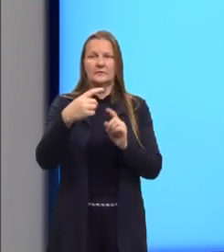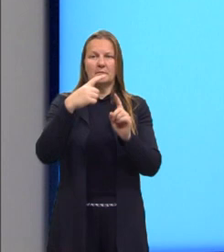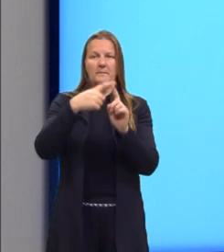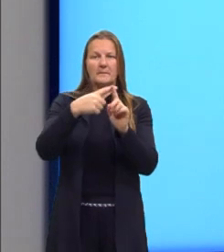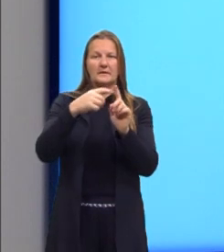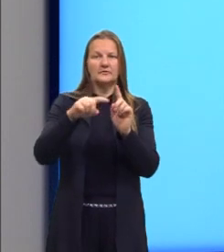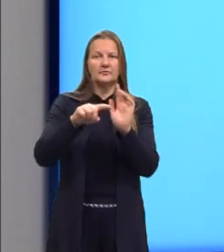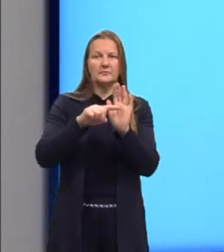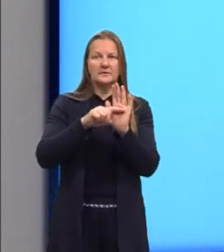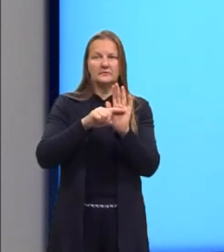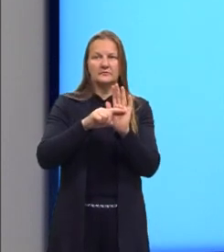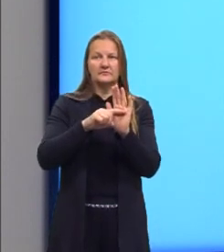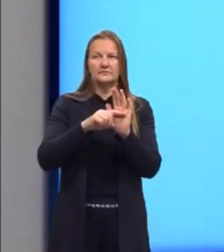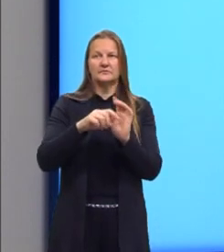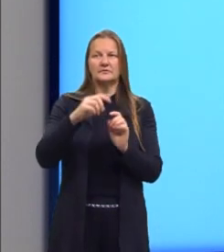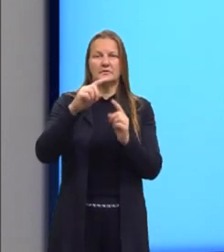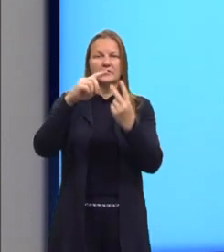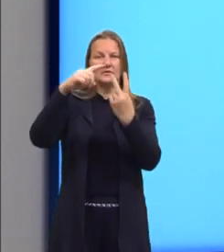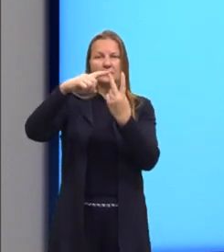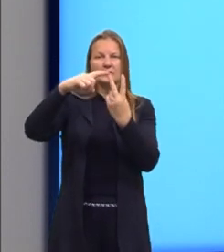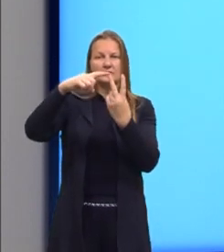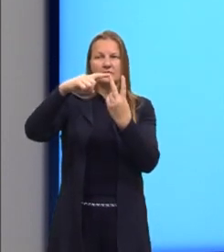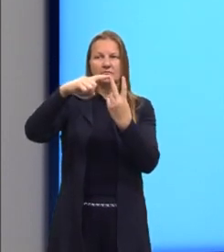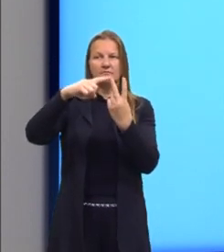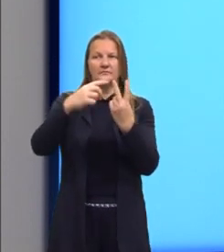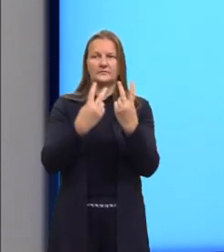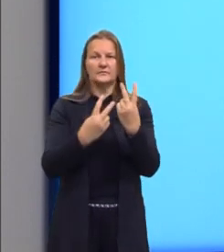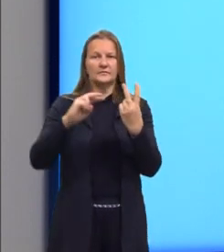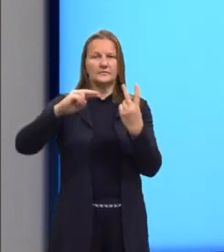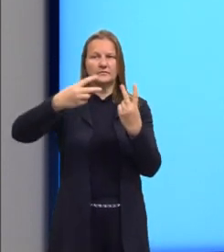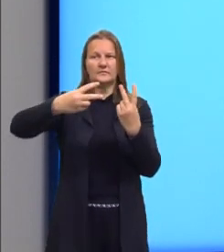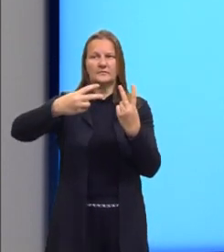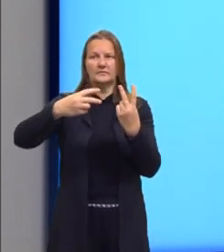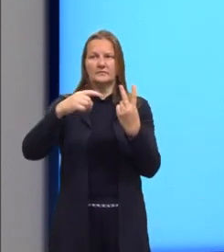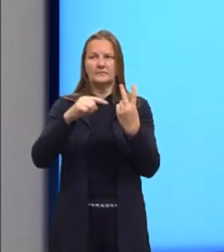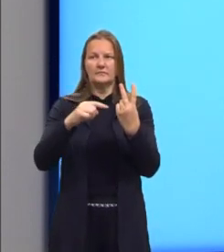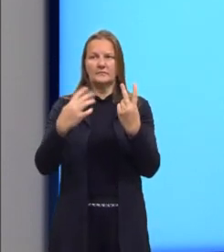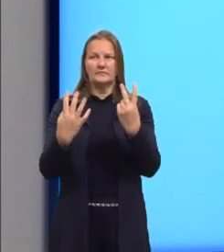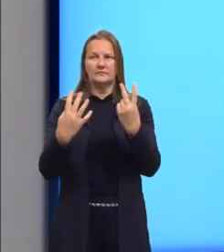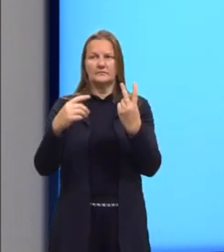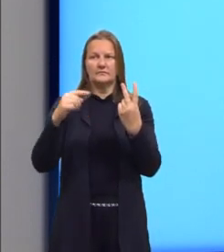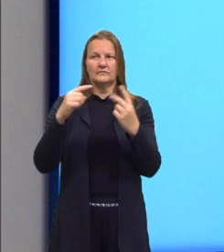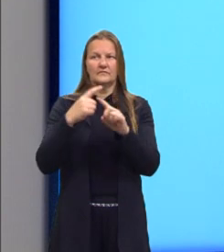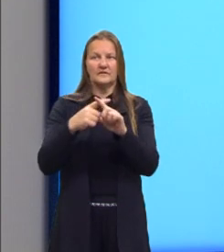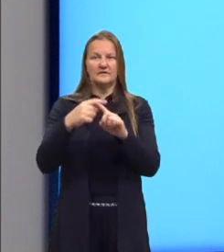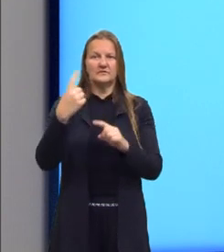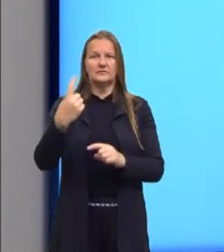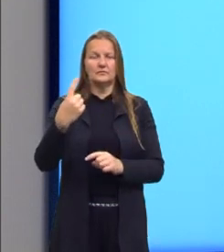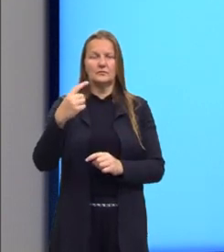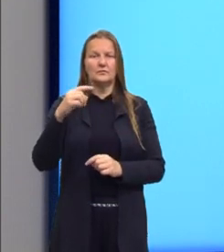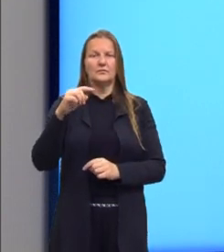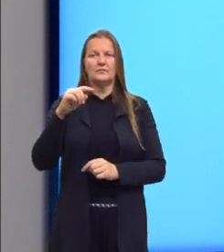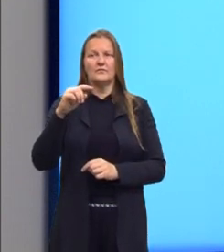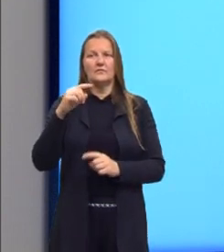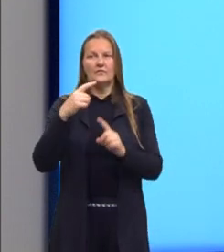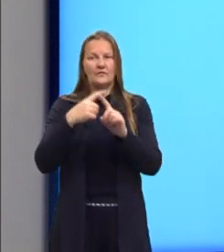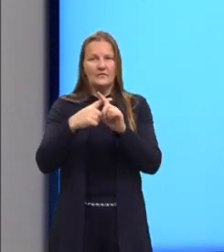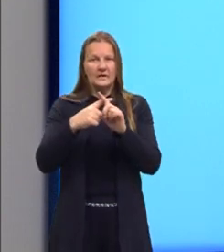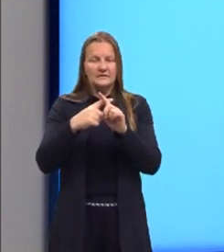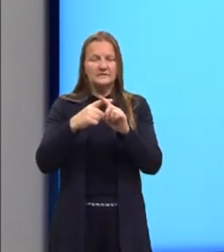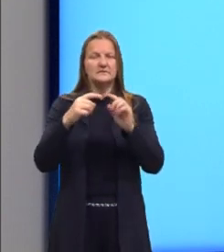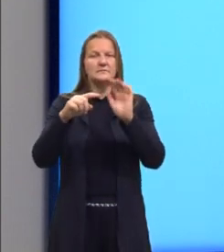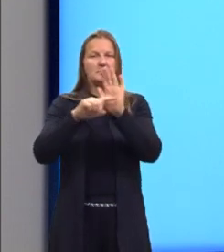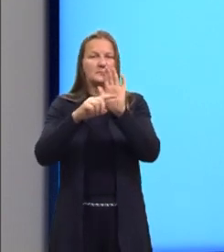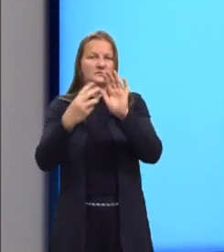mais ou menos, raiz quadrada de 2 ao quadrado, menos 4, vezes 1, vezes menos